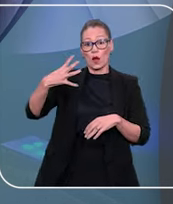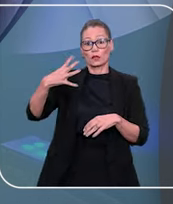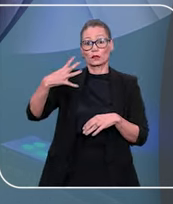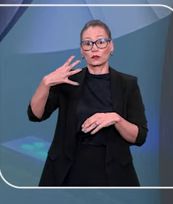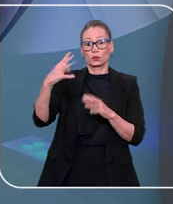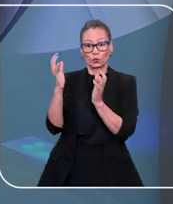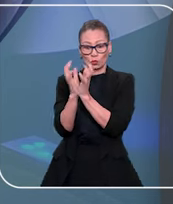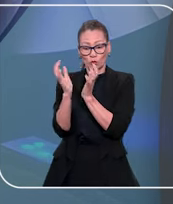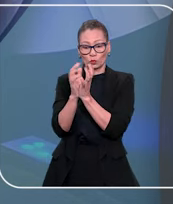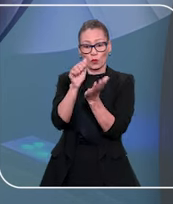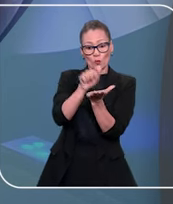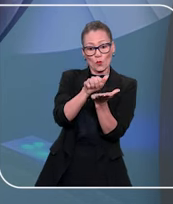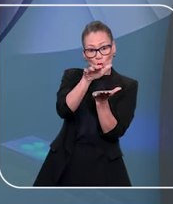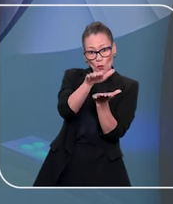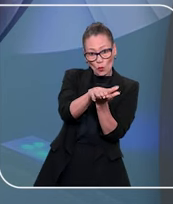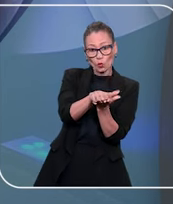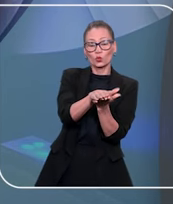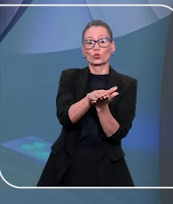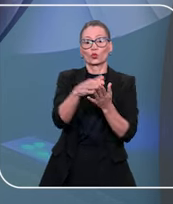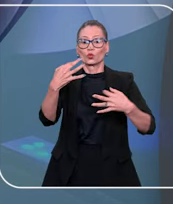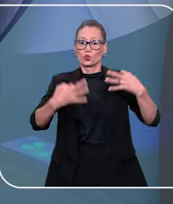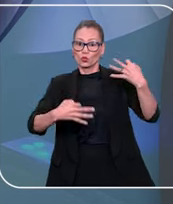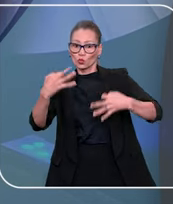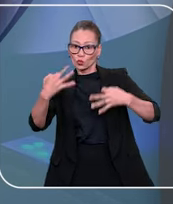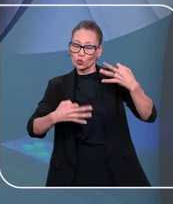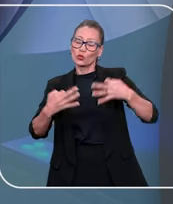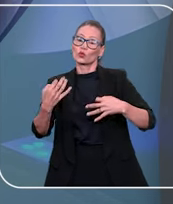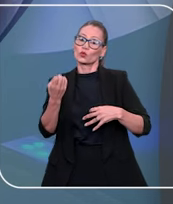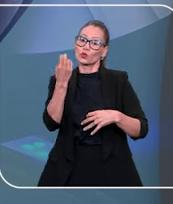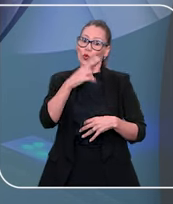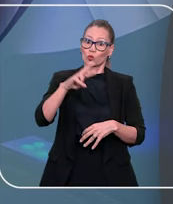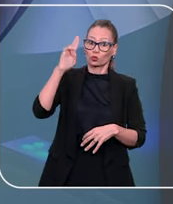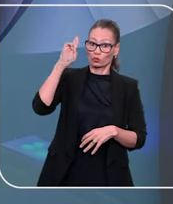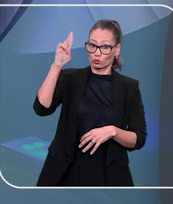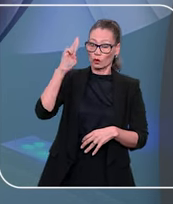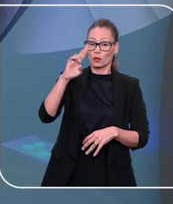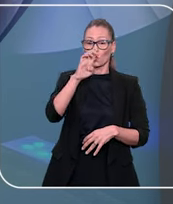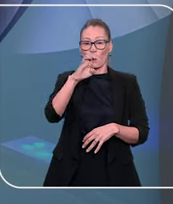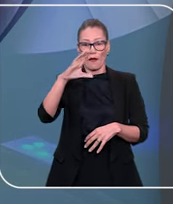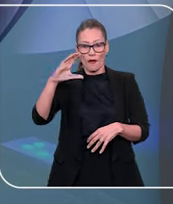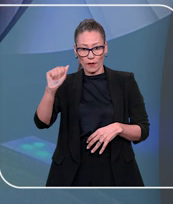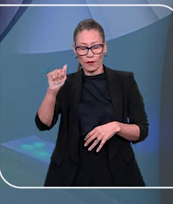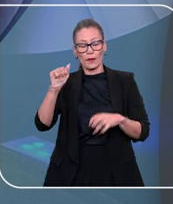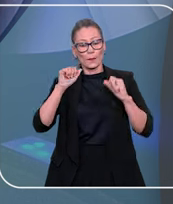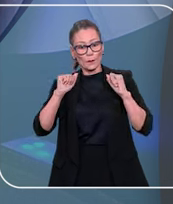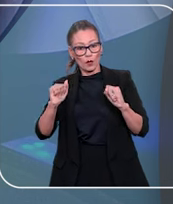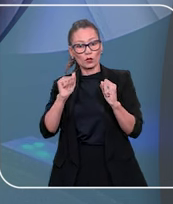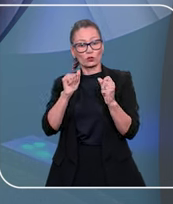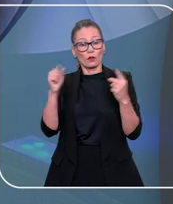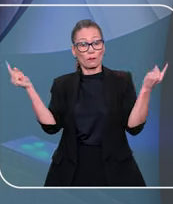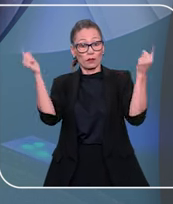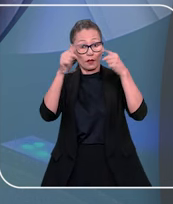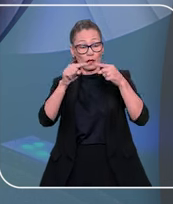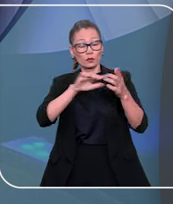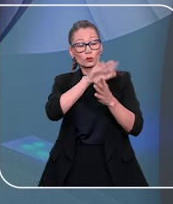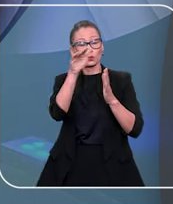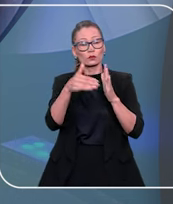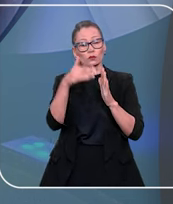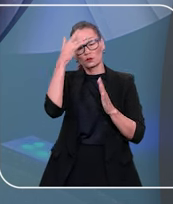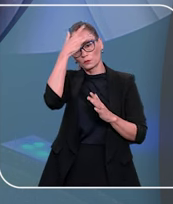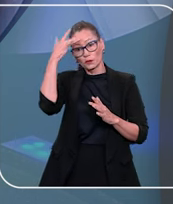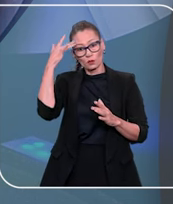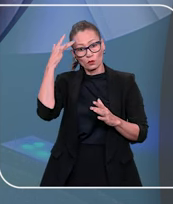Já a quarta turma decidiu que multa por descumprimento de ordem de juiz ou do Conselho Tutelar, prevista no ECA, pode ser